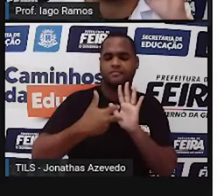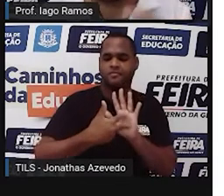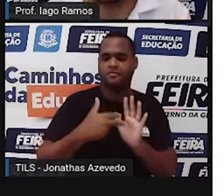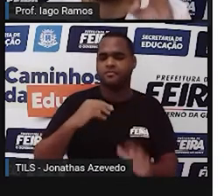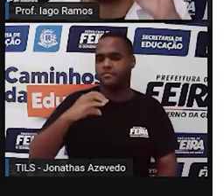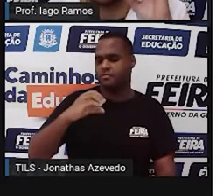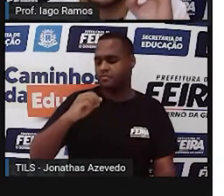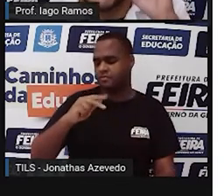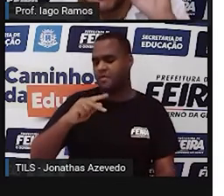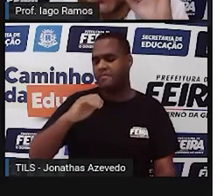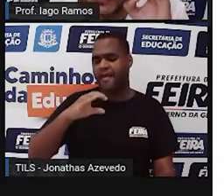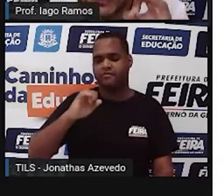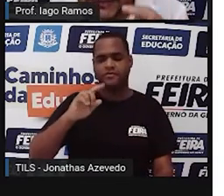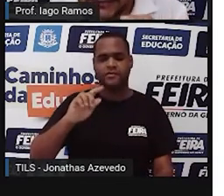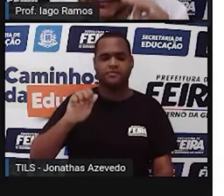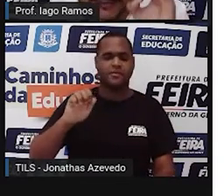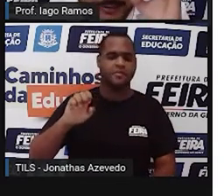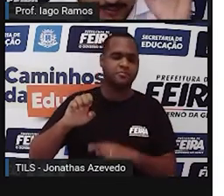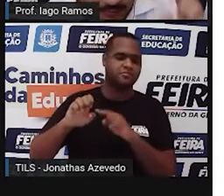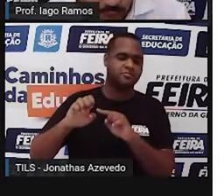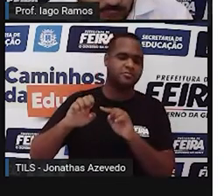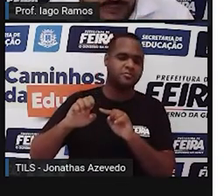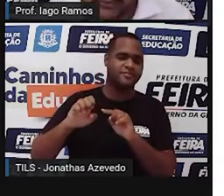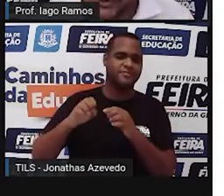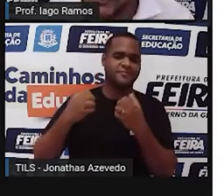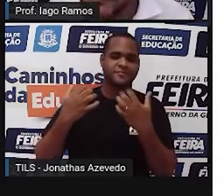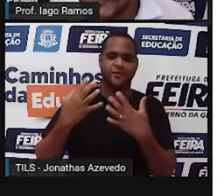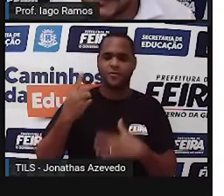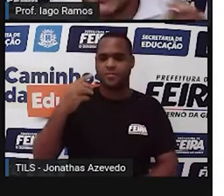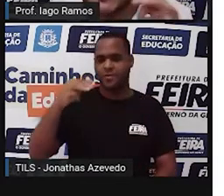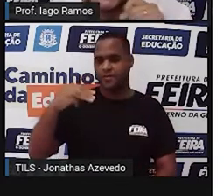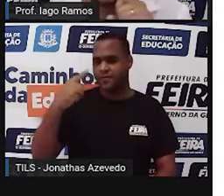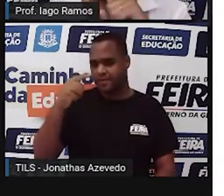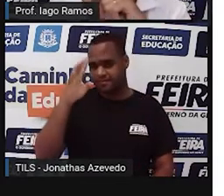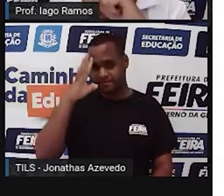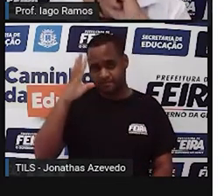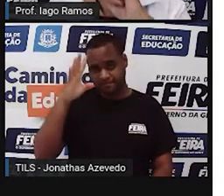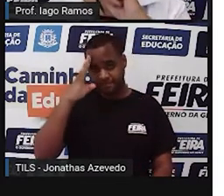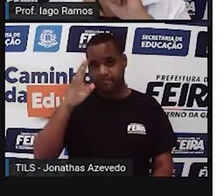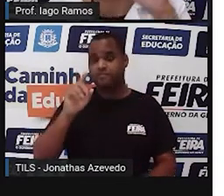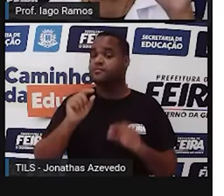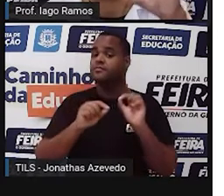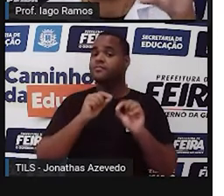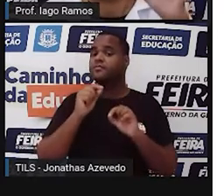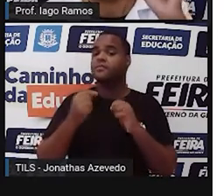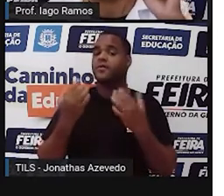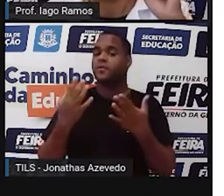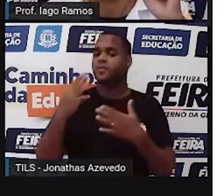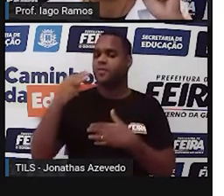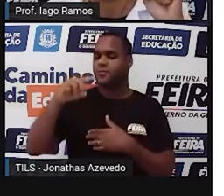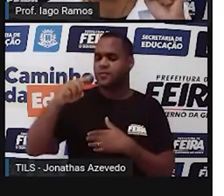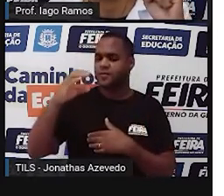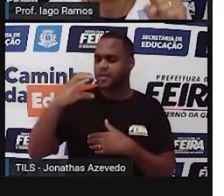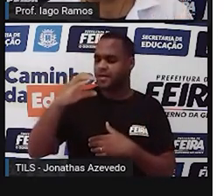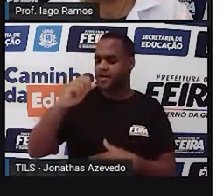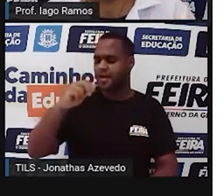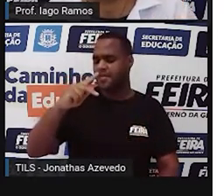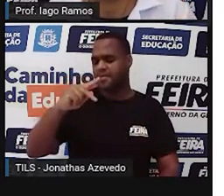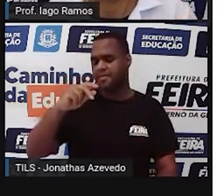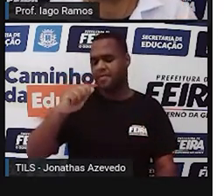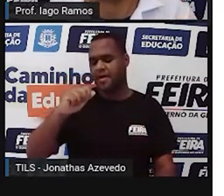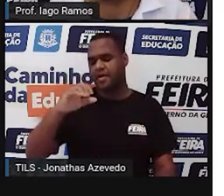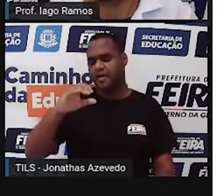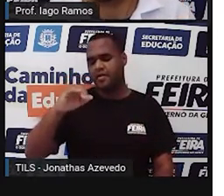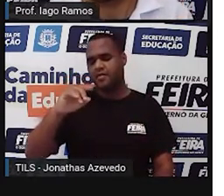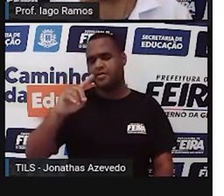capacidade, né? Um minutinho pra você pensar, né? Vê aí o que foi que a gente falou.